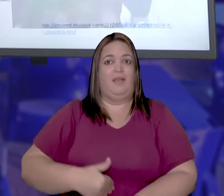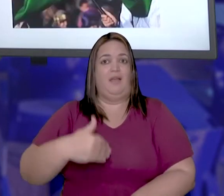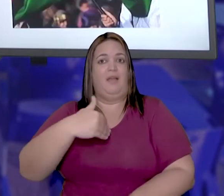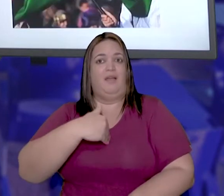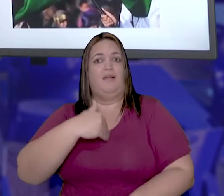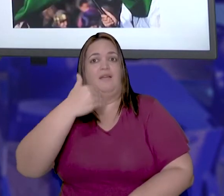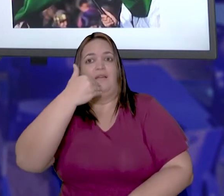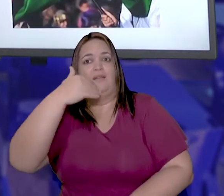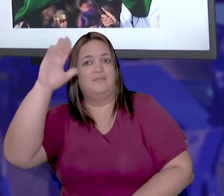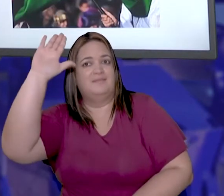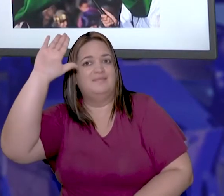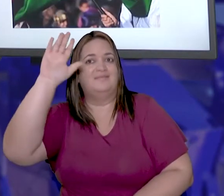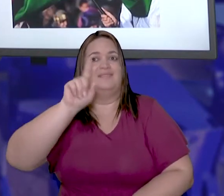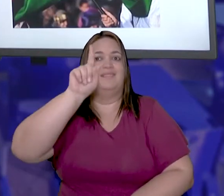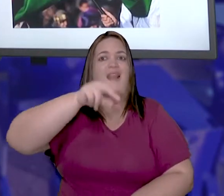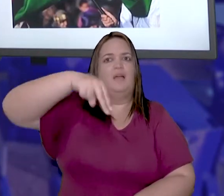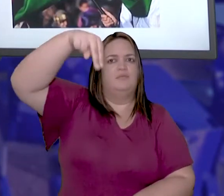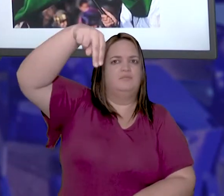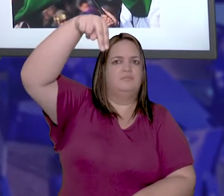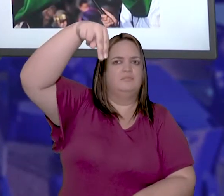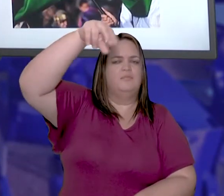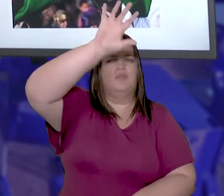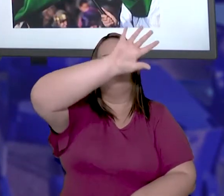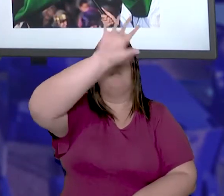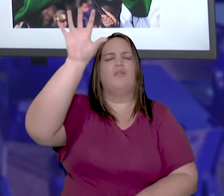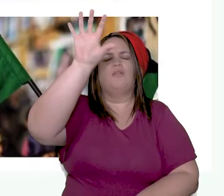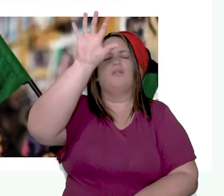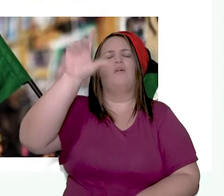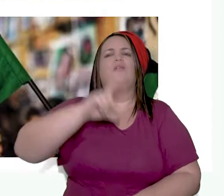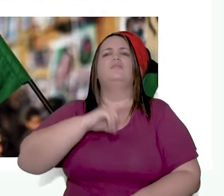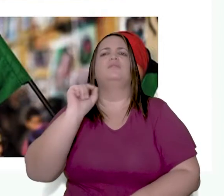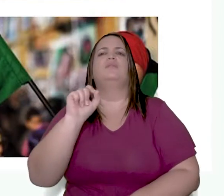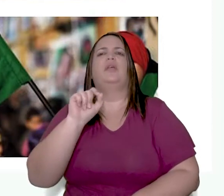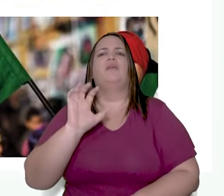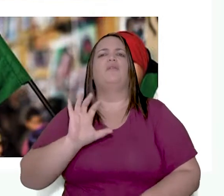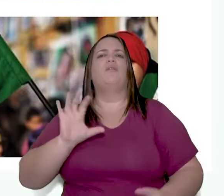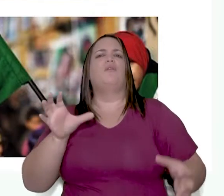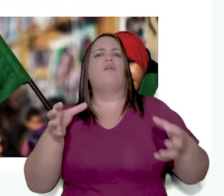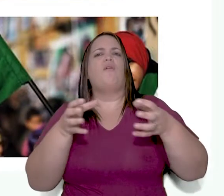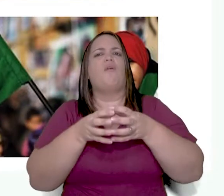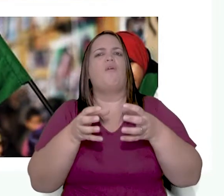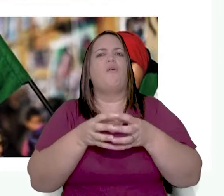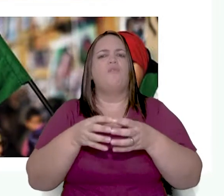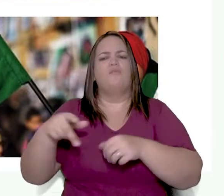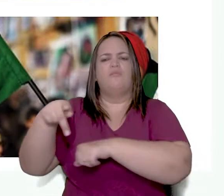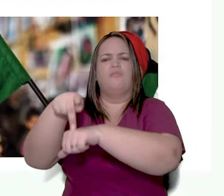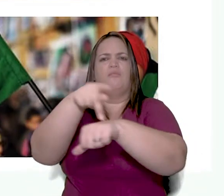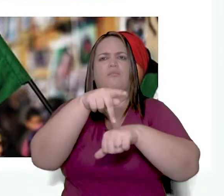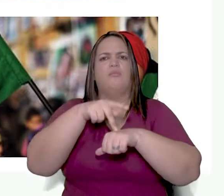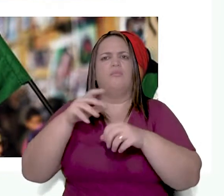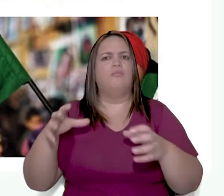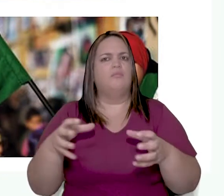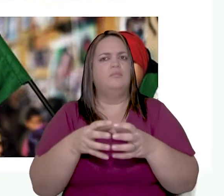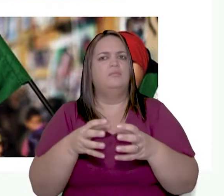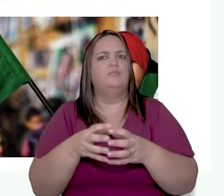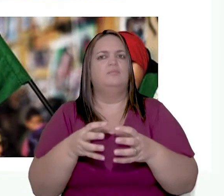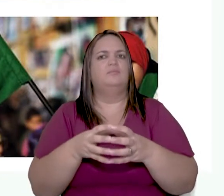delas. Na África Islâmica, na parte Norte do continente,